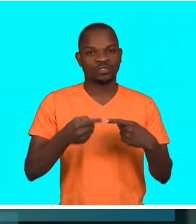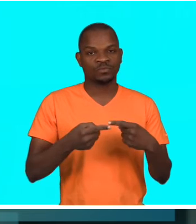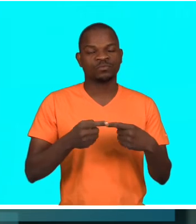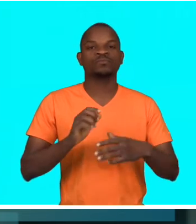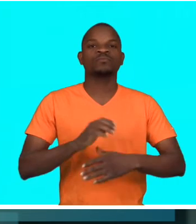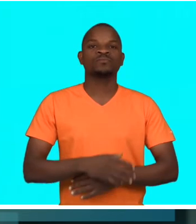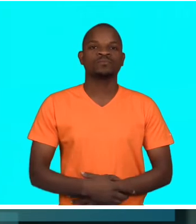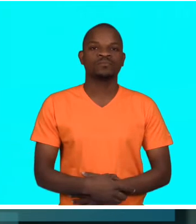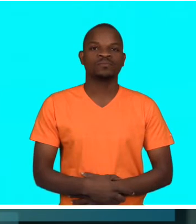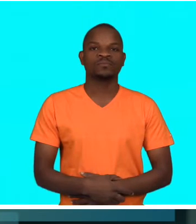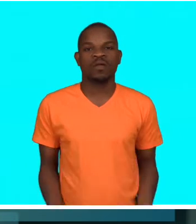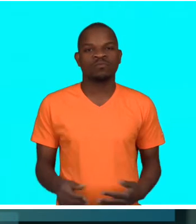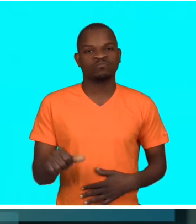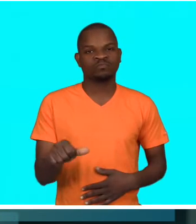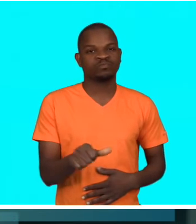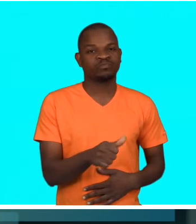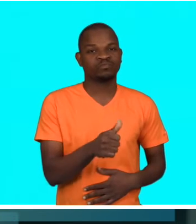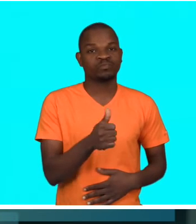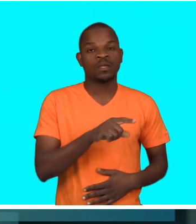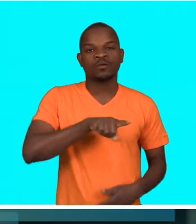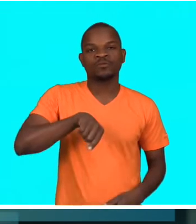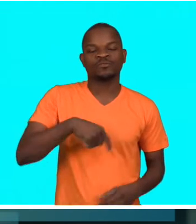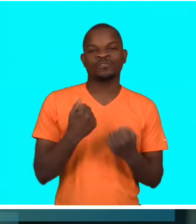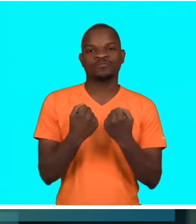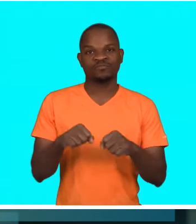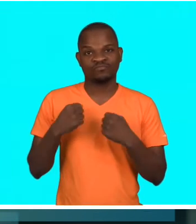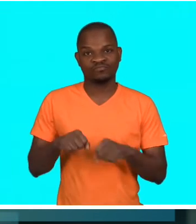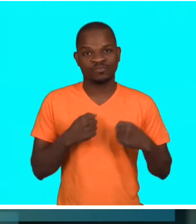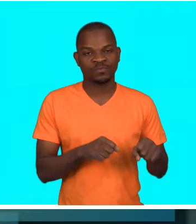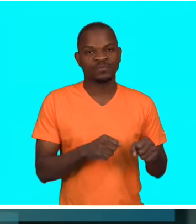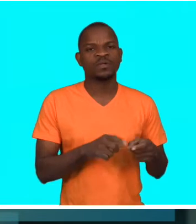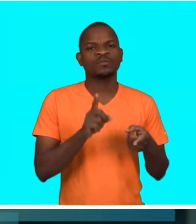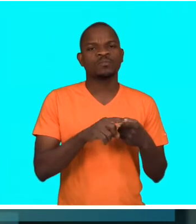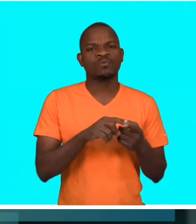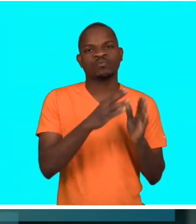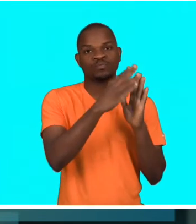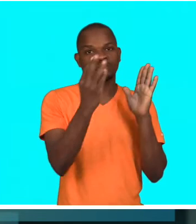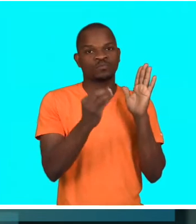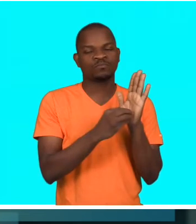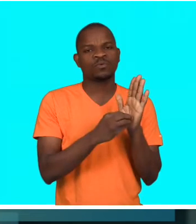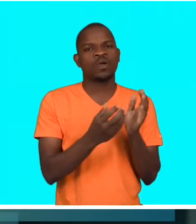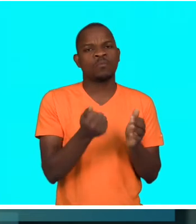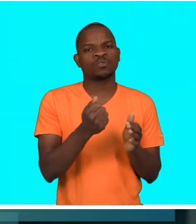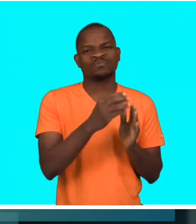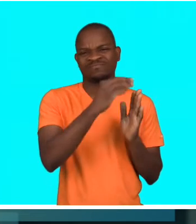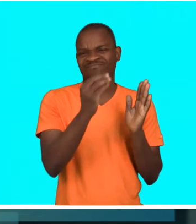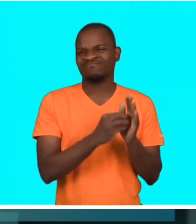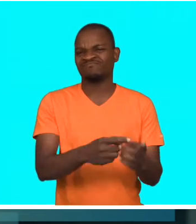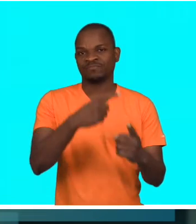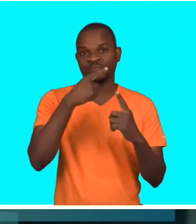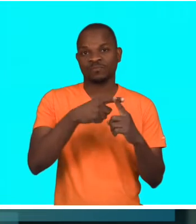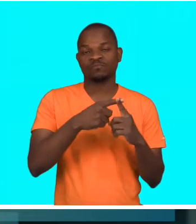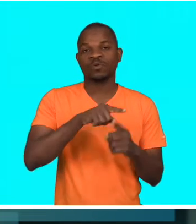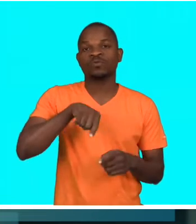dos seus projetos. Para melhorarem as nossas atividades e podermos ter resultados que tragam